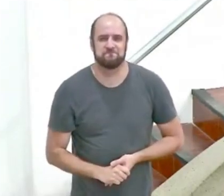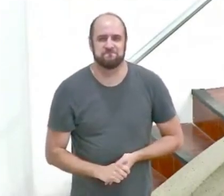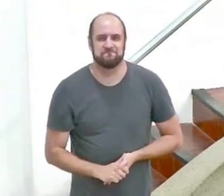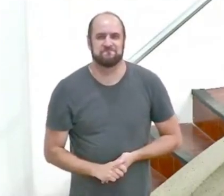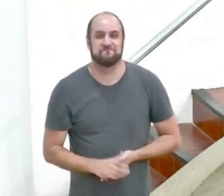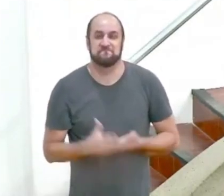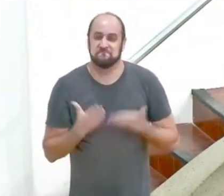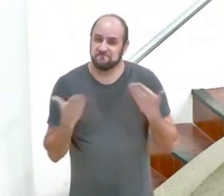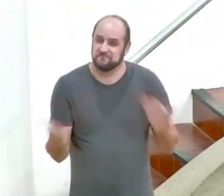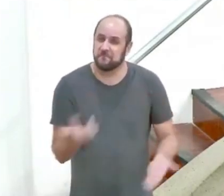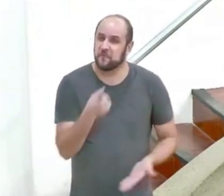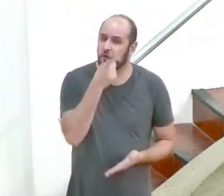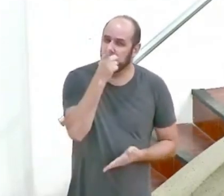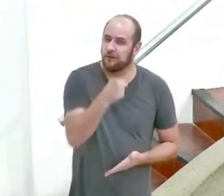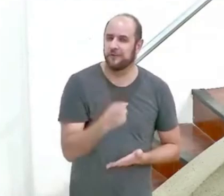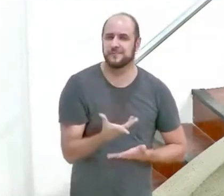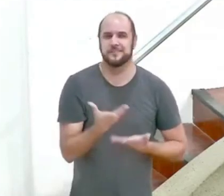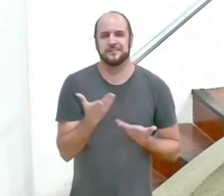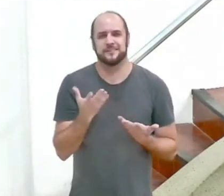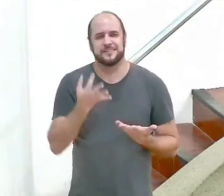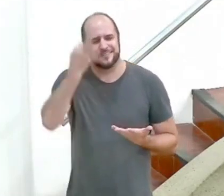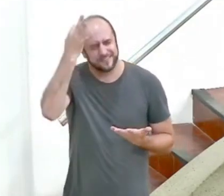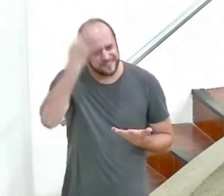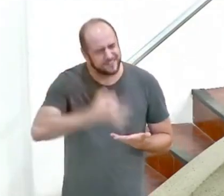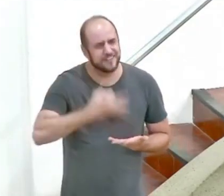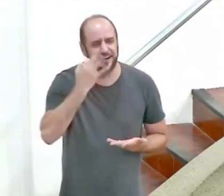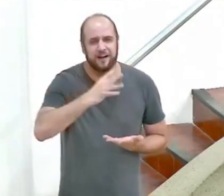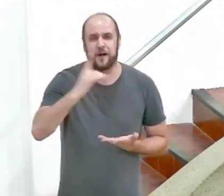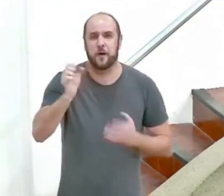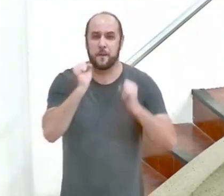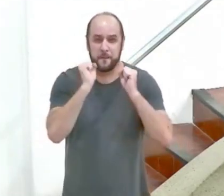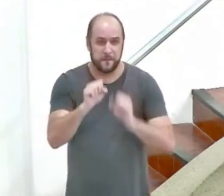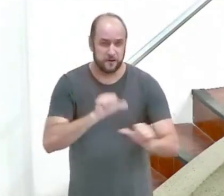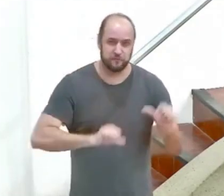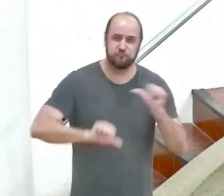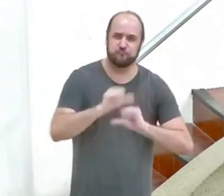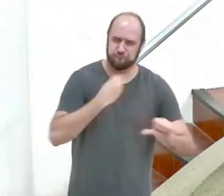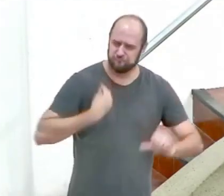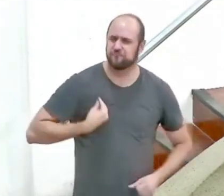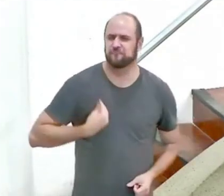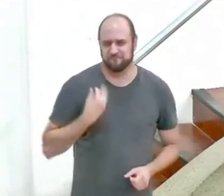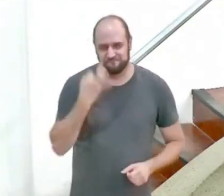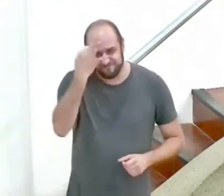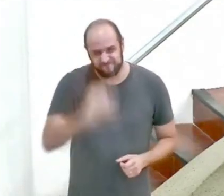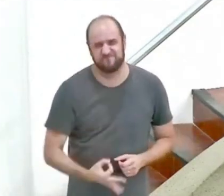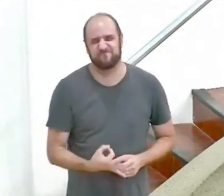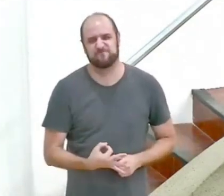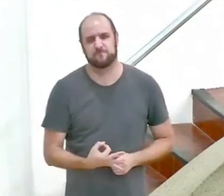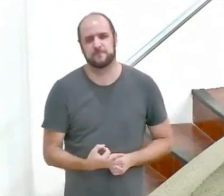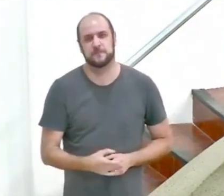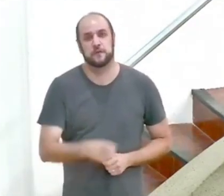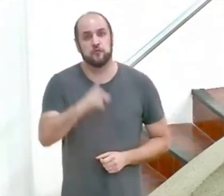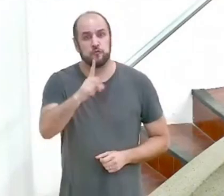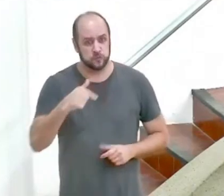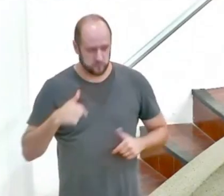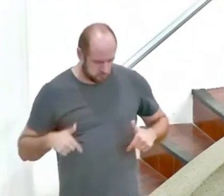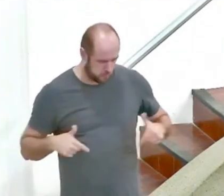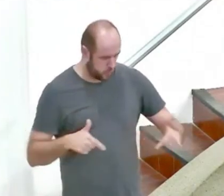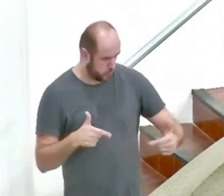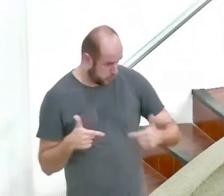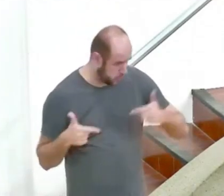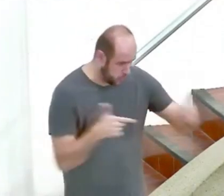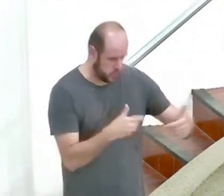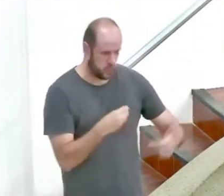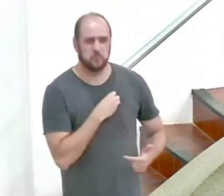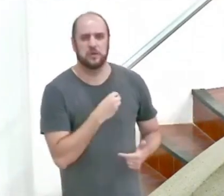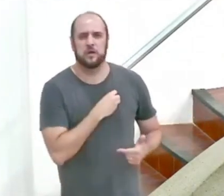então você pode ter a certeza de que Deus tem poder de te transformar e de que você vai para a guerra contra o pecado naquele